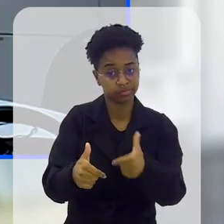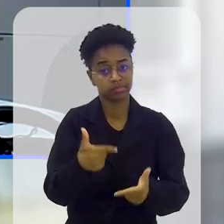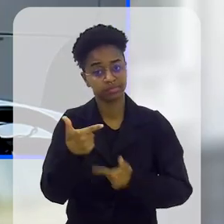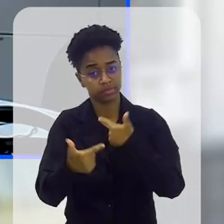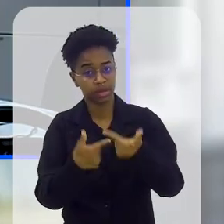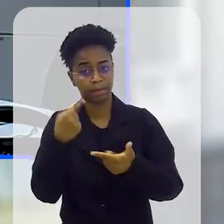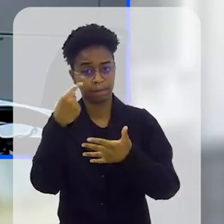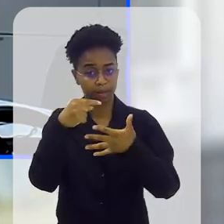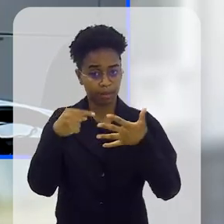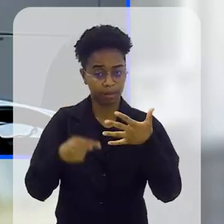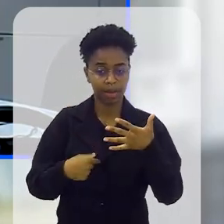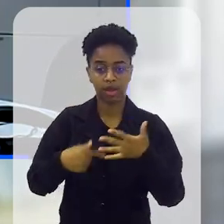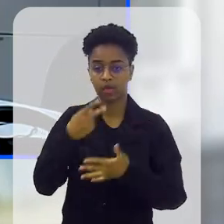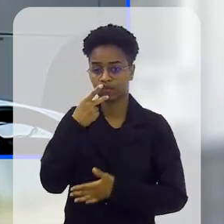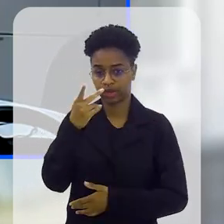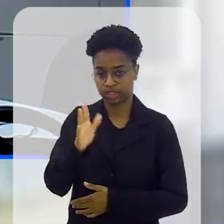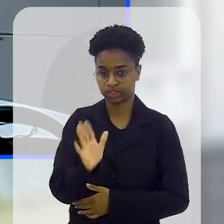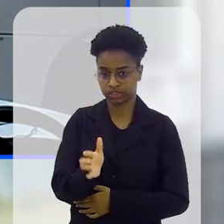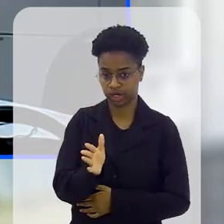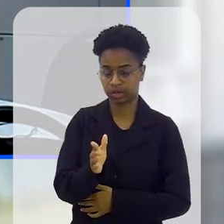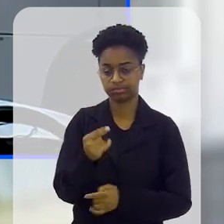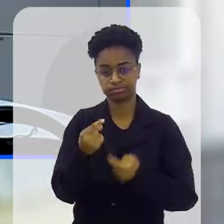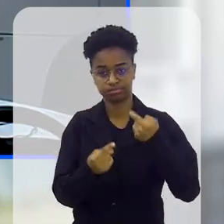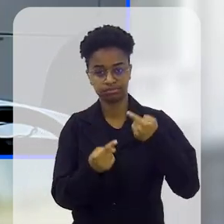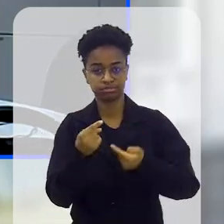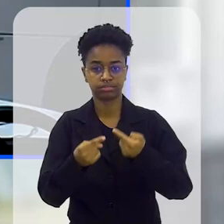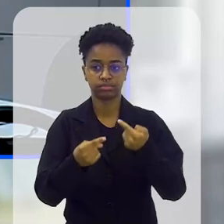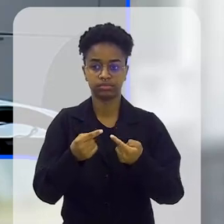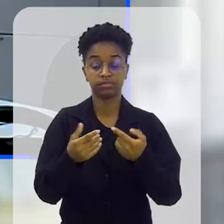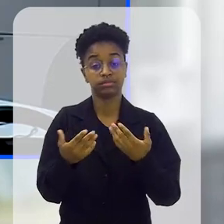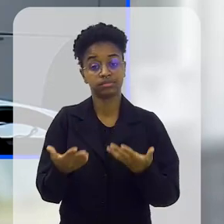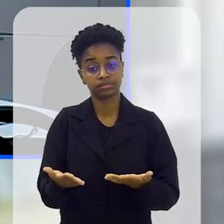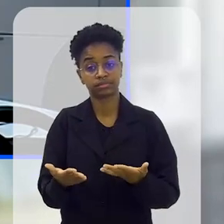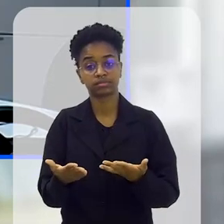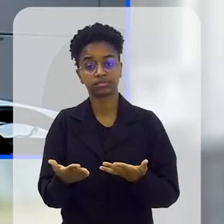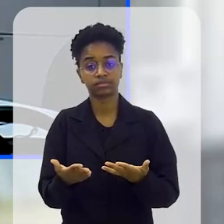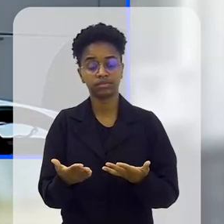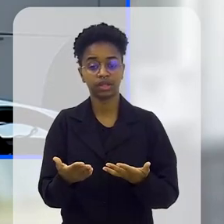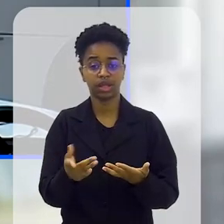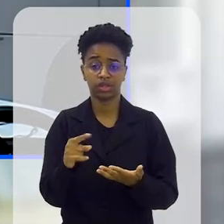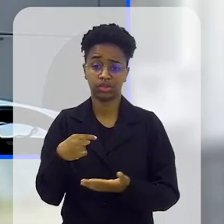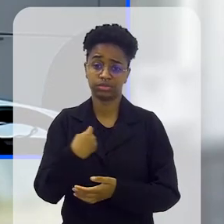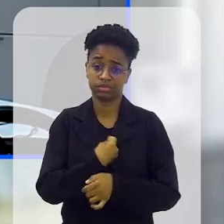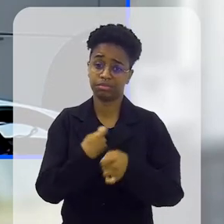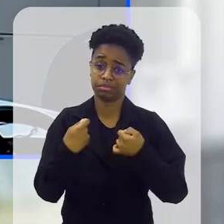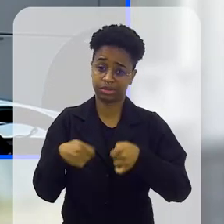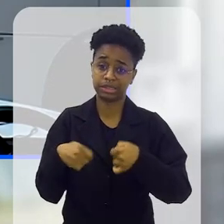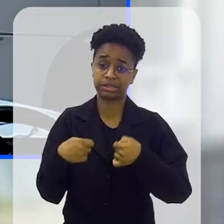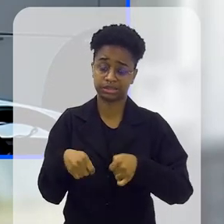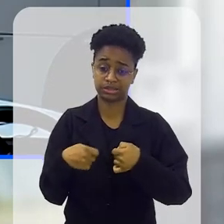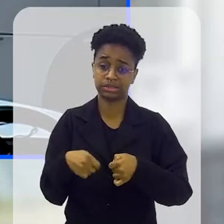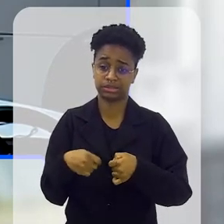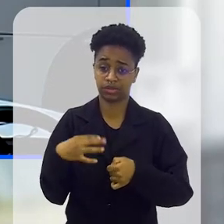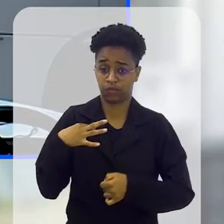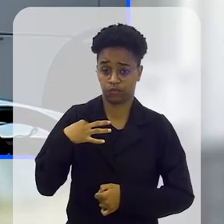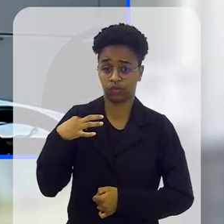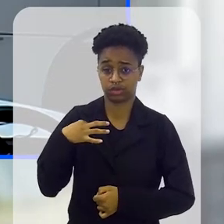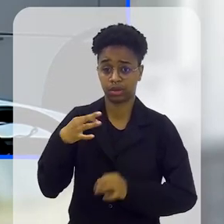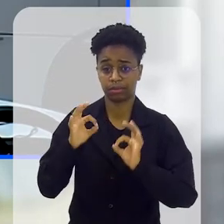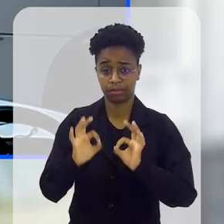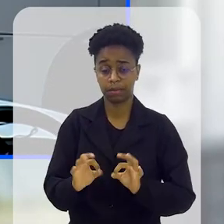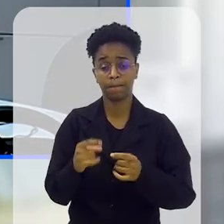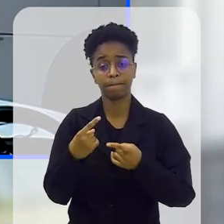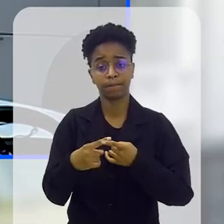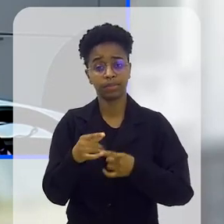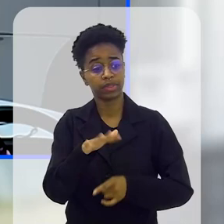fazer tudo aquilo que eu já relatei ao longo aqui do nosso debate, né? E a gente está precisando de